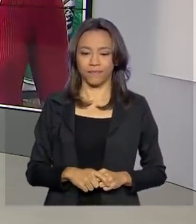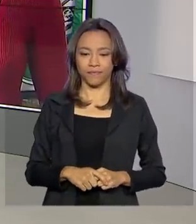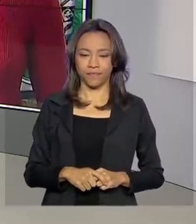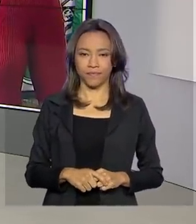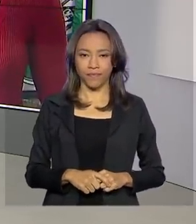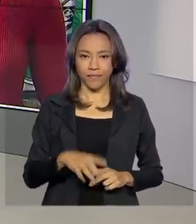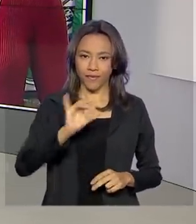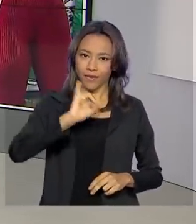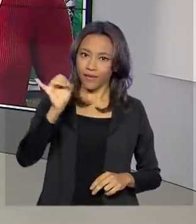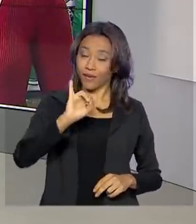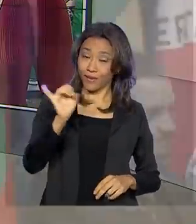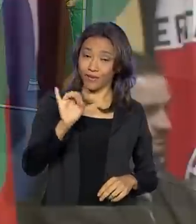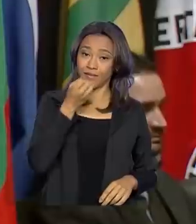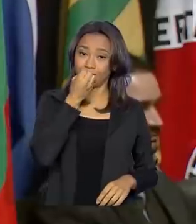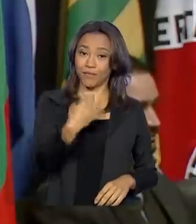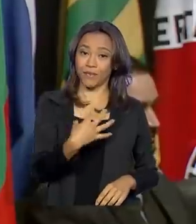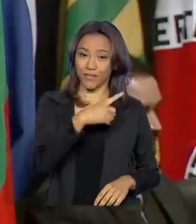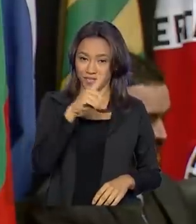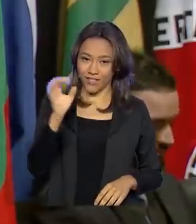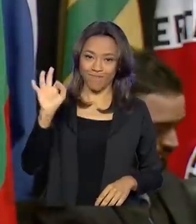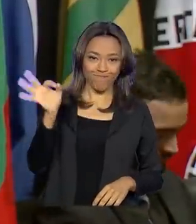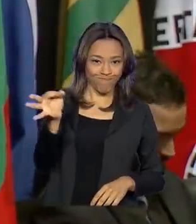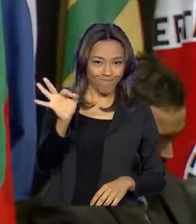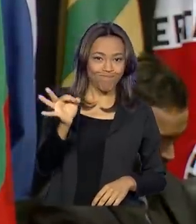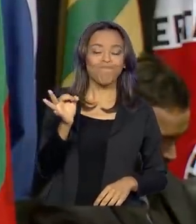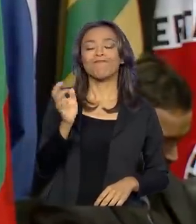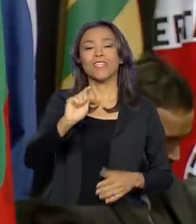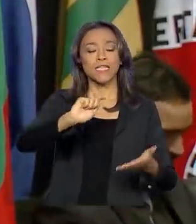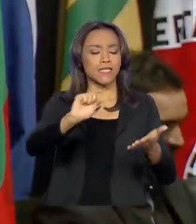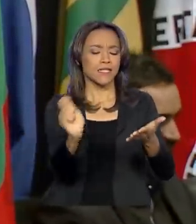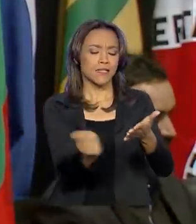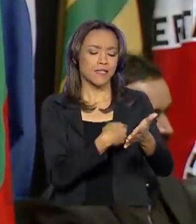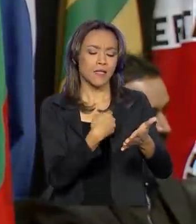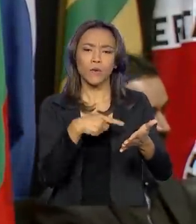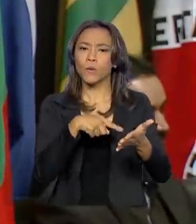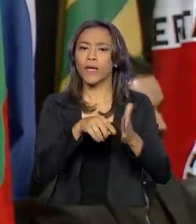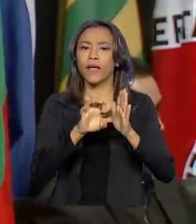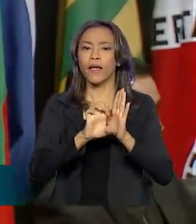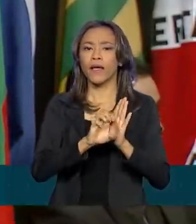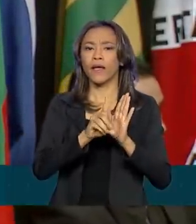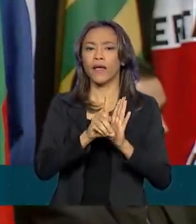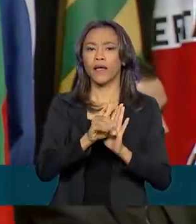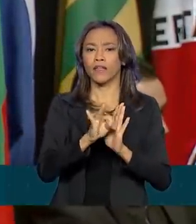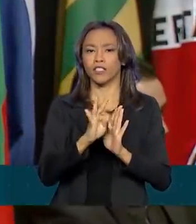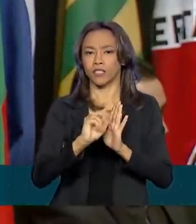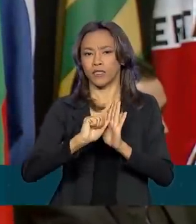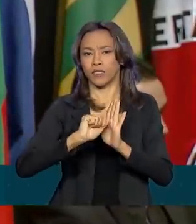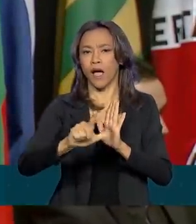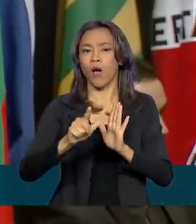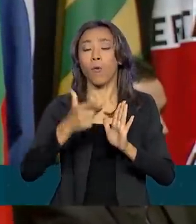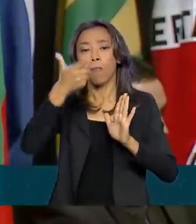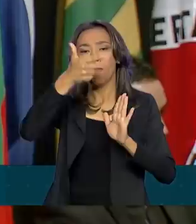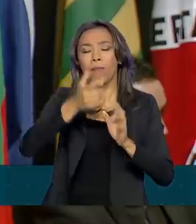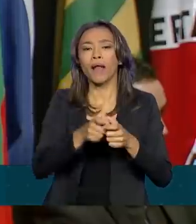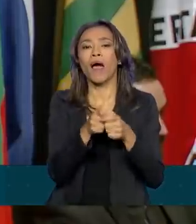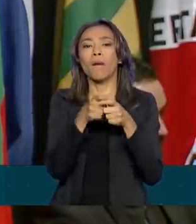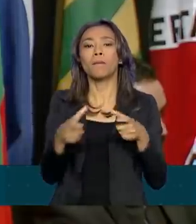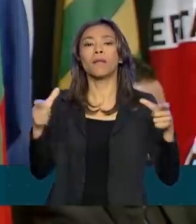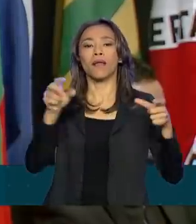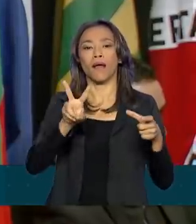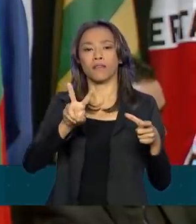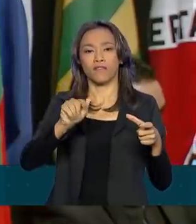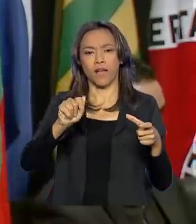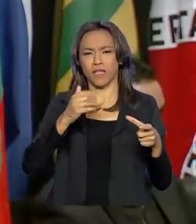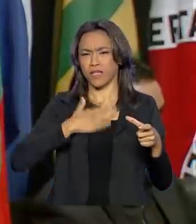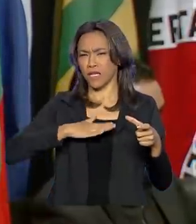Oi, Renata, bom dia para você. Isso mesmo, a assinatura do edital para ampliação dessas vagas será feita daqui a pouquinho aqui